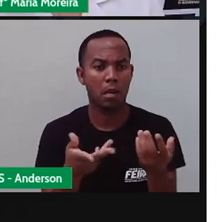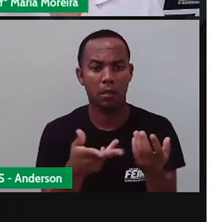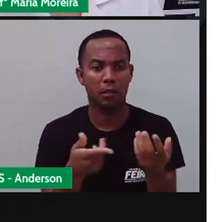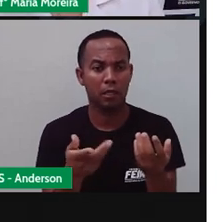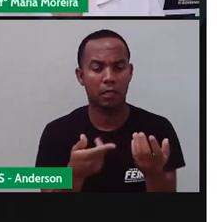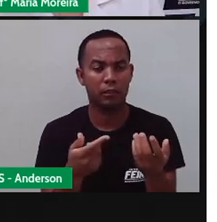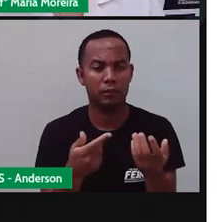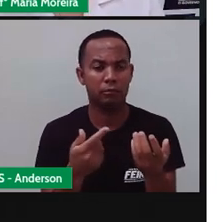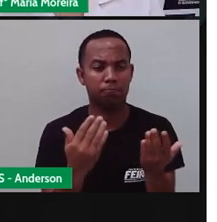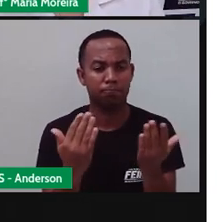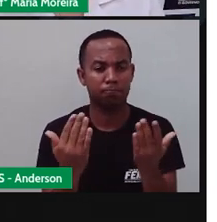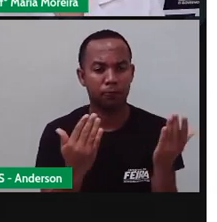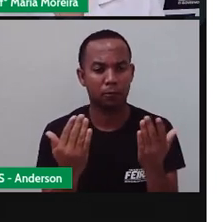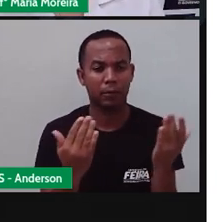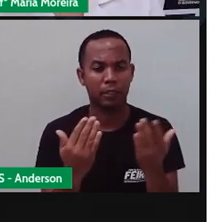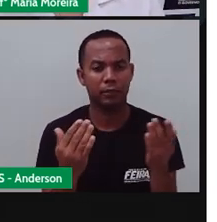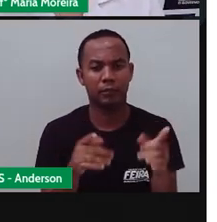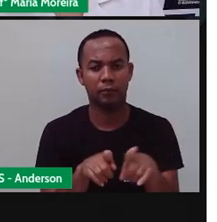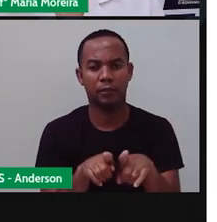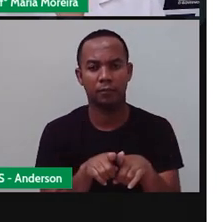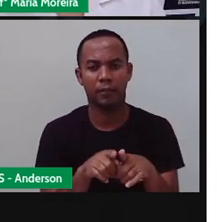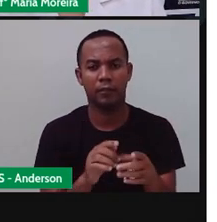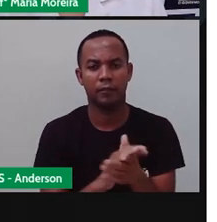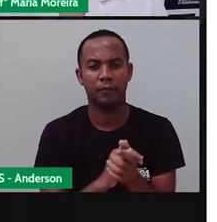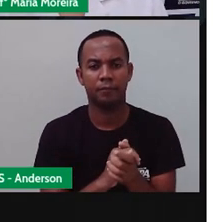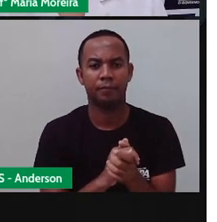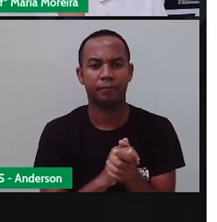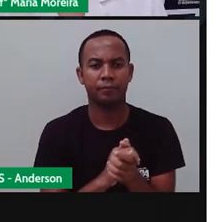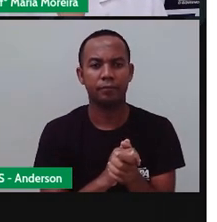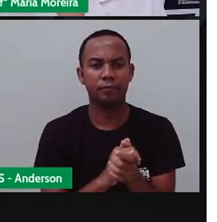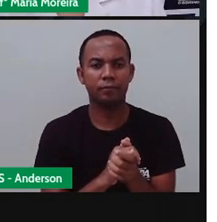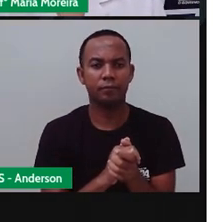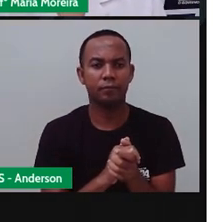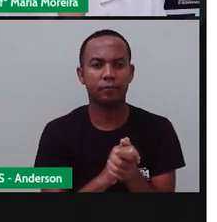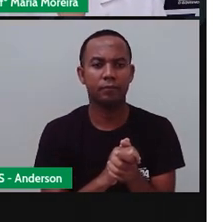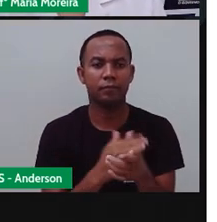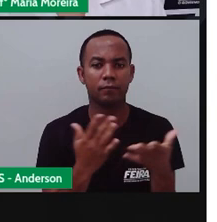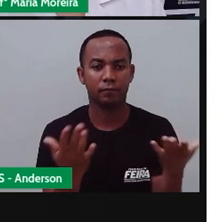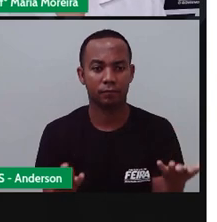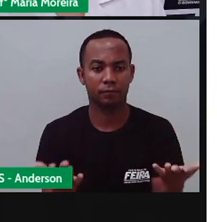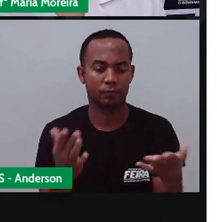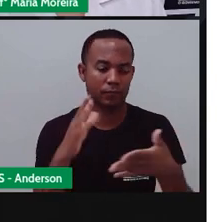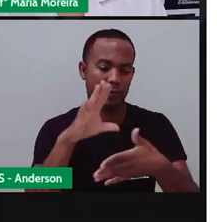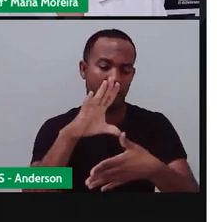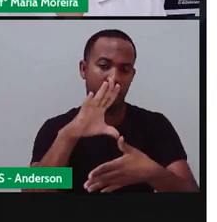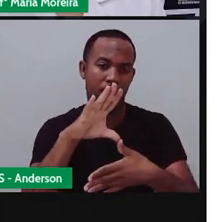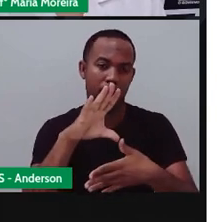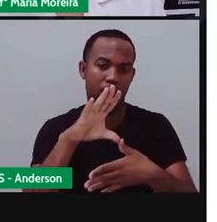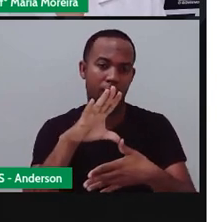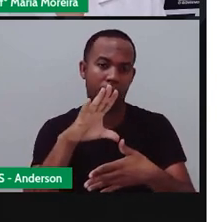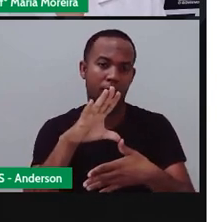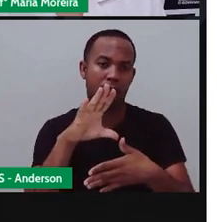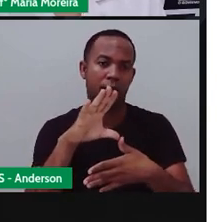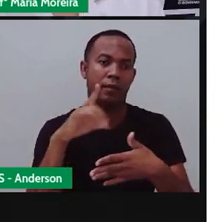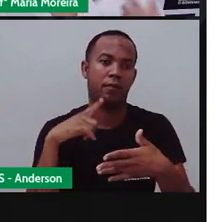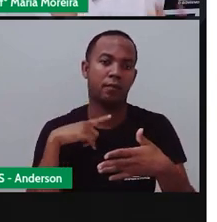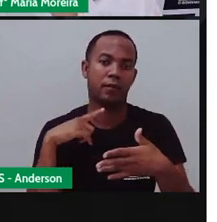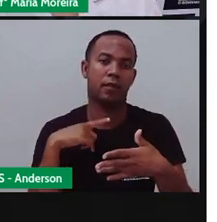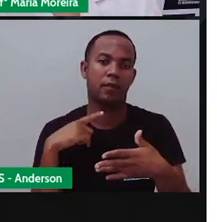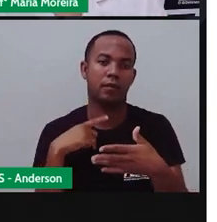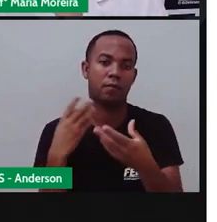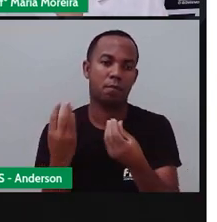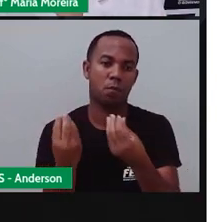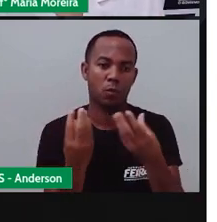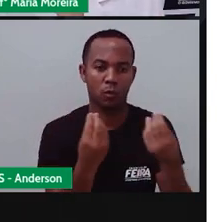detalhes. Bom, os mapas possuem, né, como já dissemos, muitas